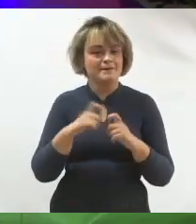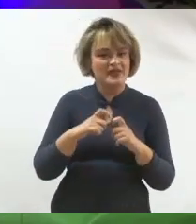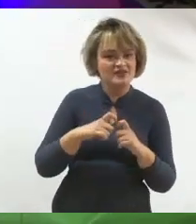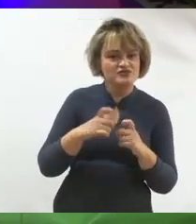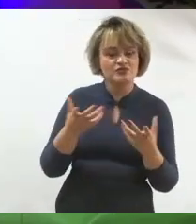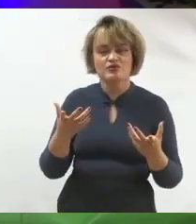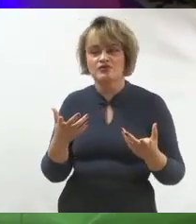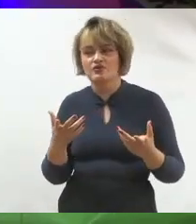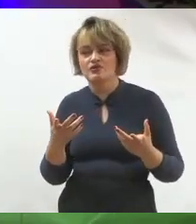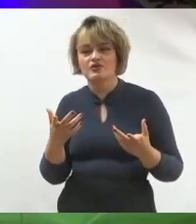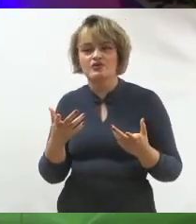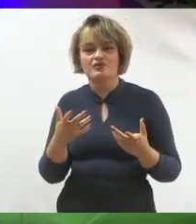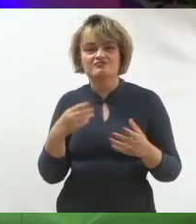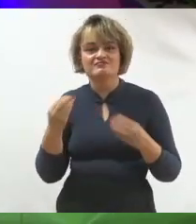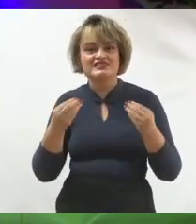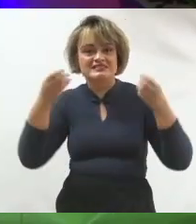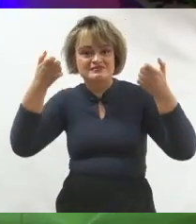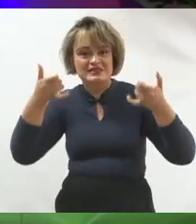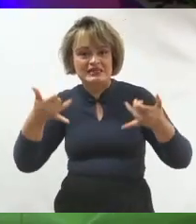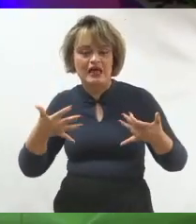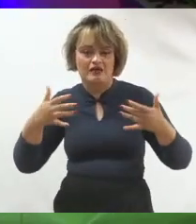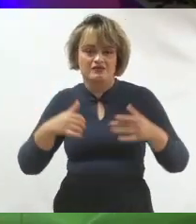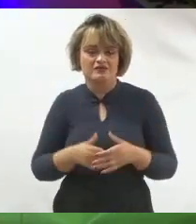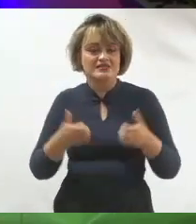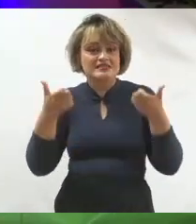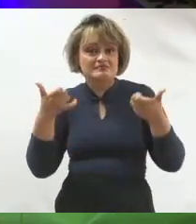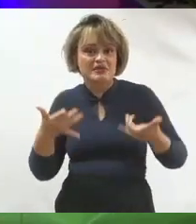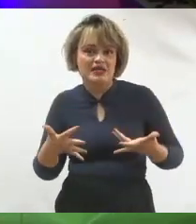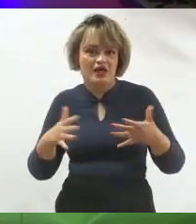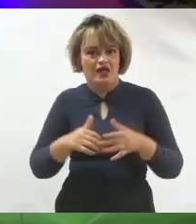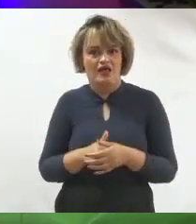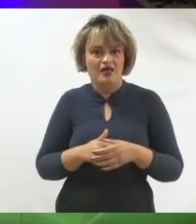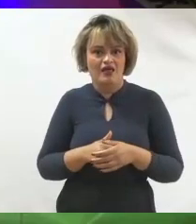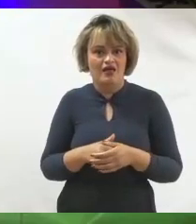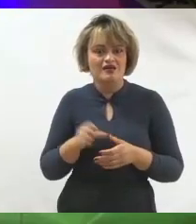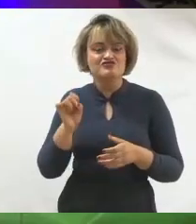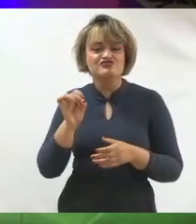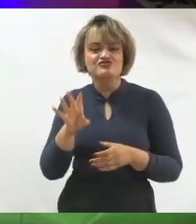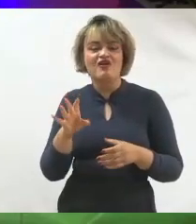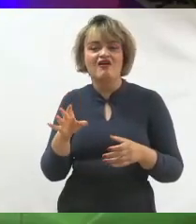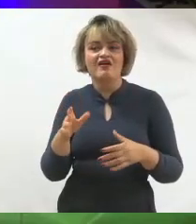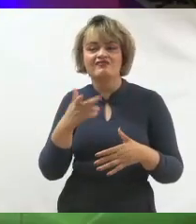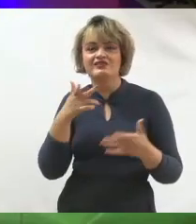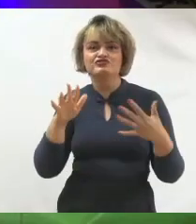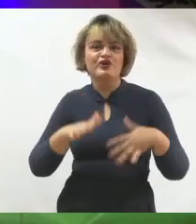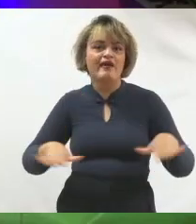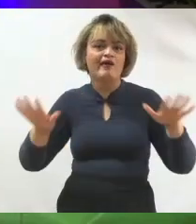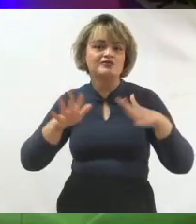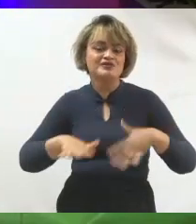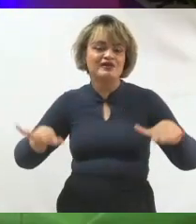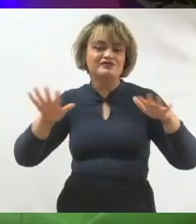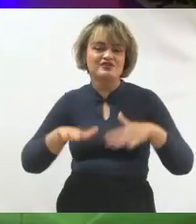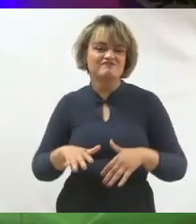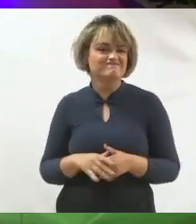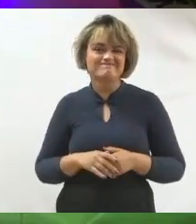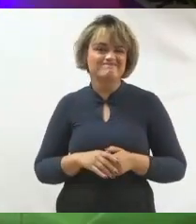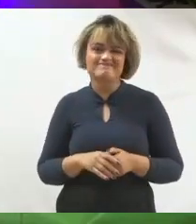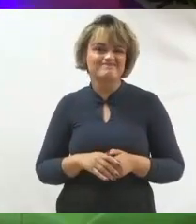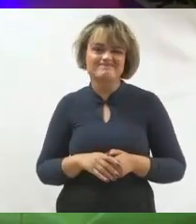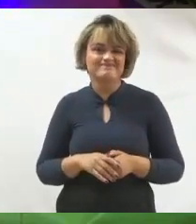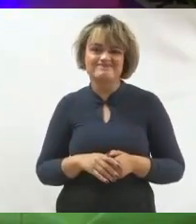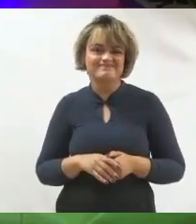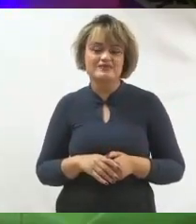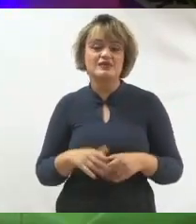Você vai precisar ser mais específico do que só ficar sendo um vereador padrão, porque